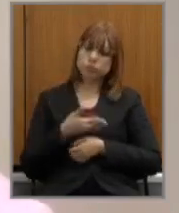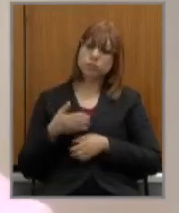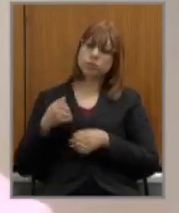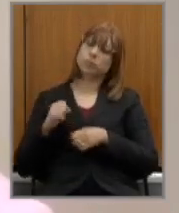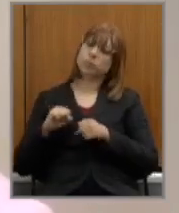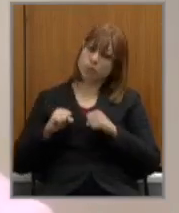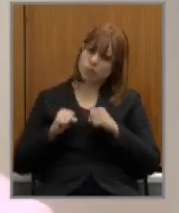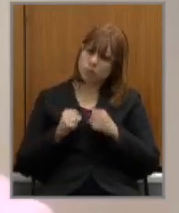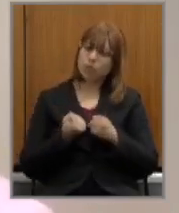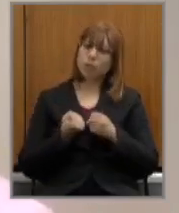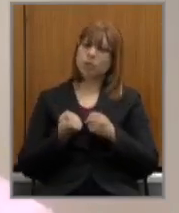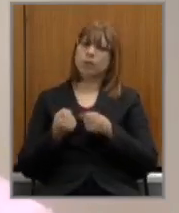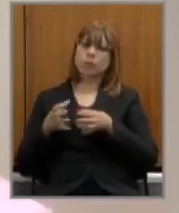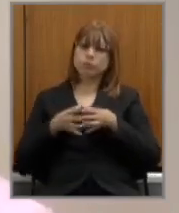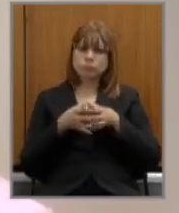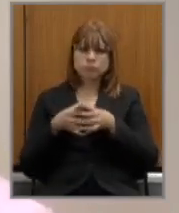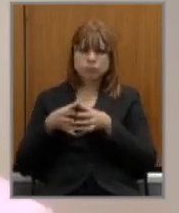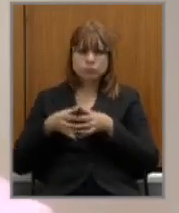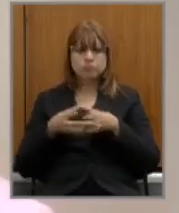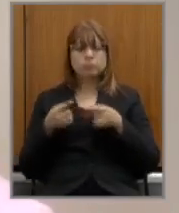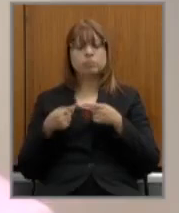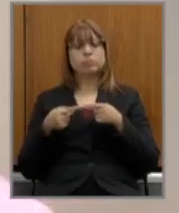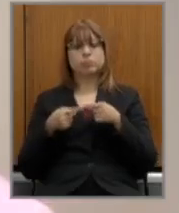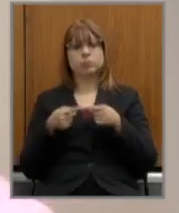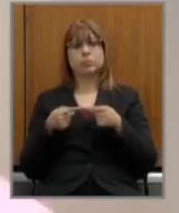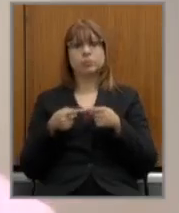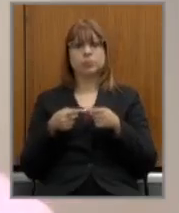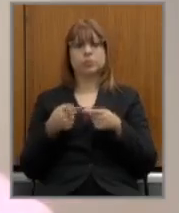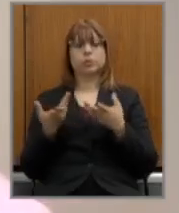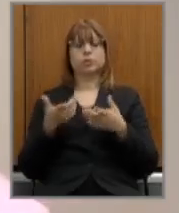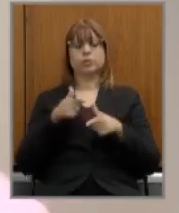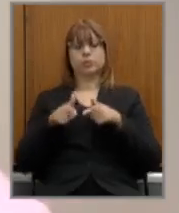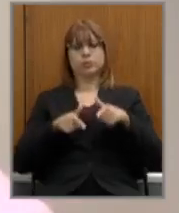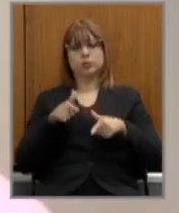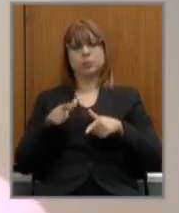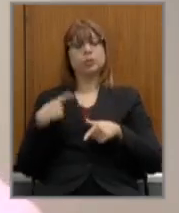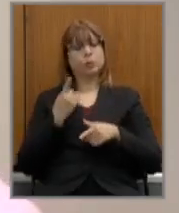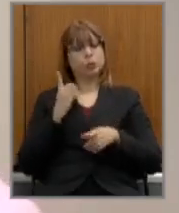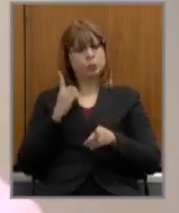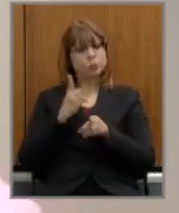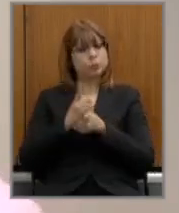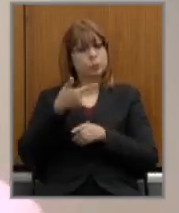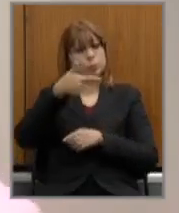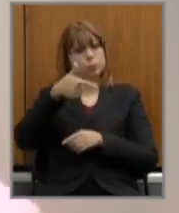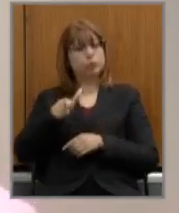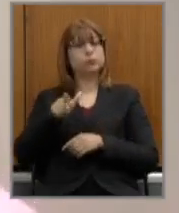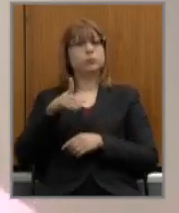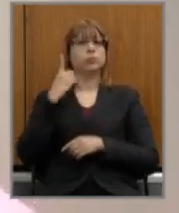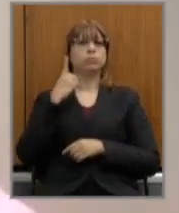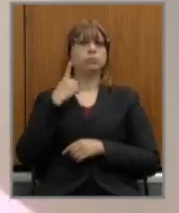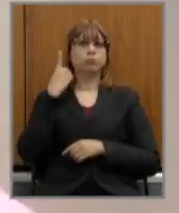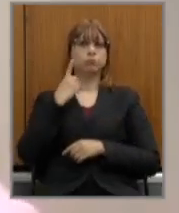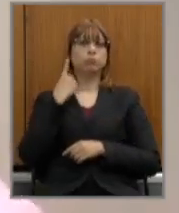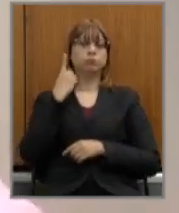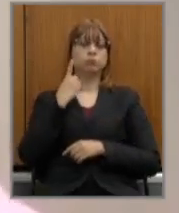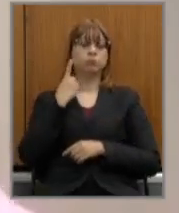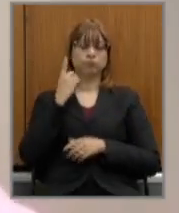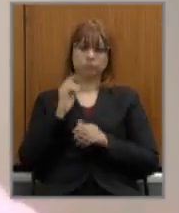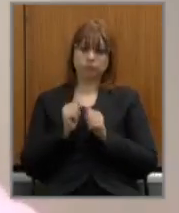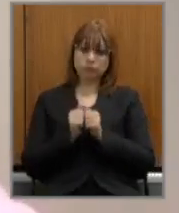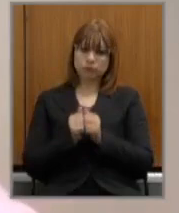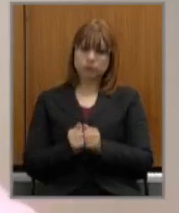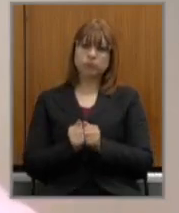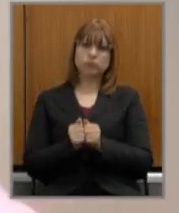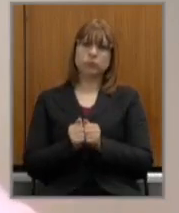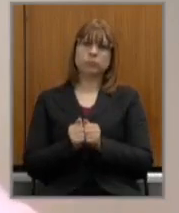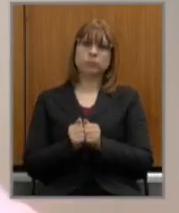várias categorias interesses de várias categorias e a gente tem encontrado junto com outros colegas deputados também temos encontrado